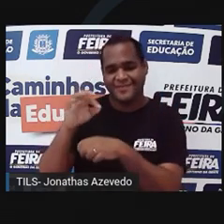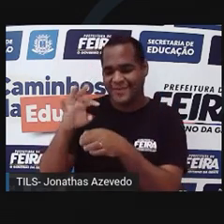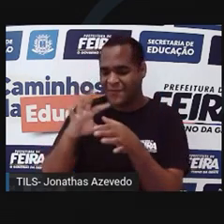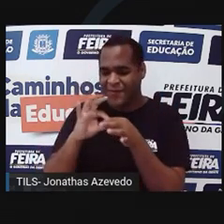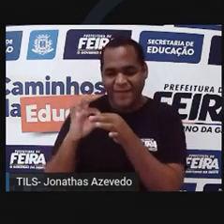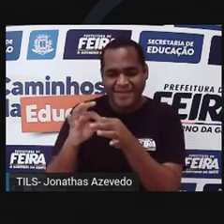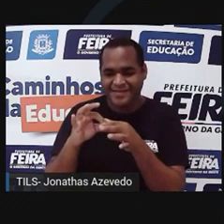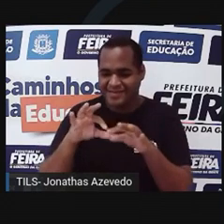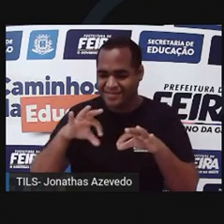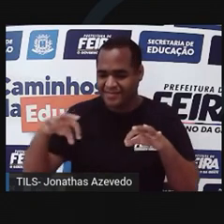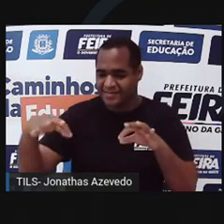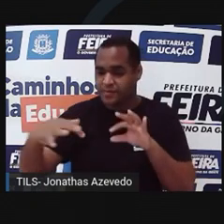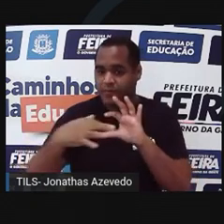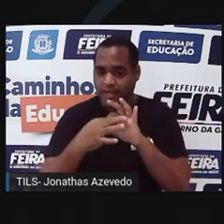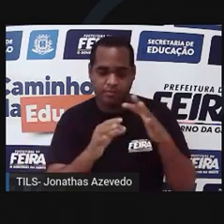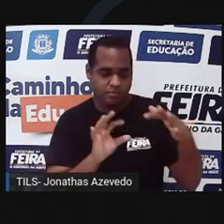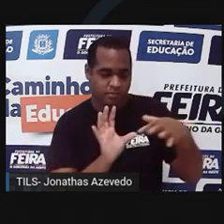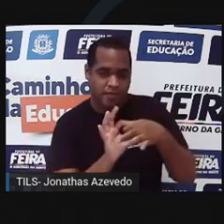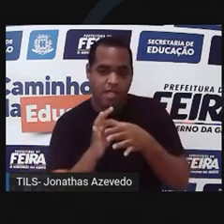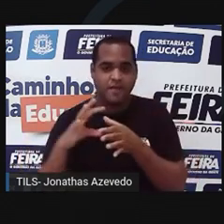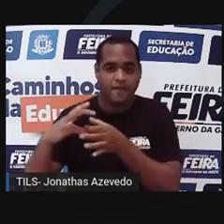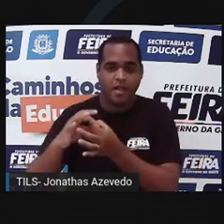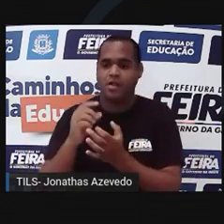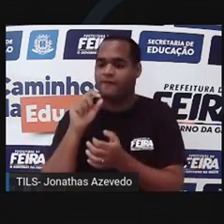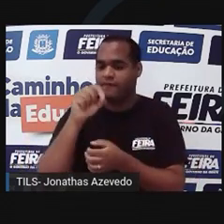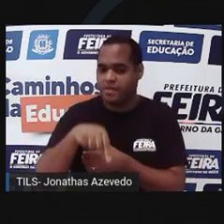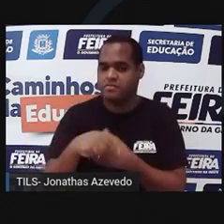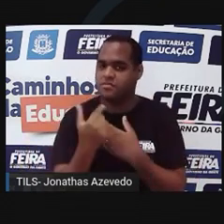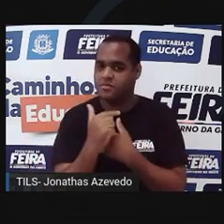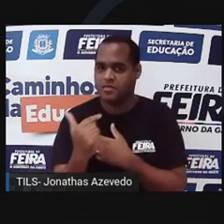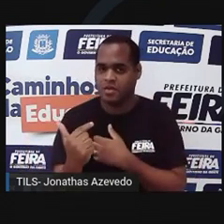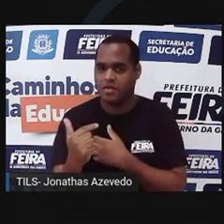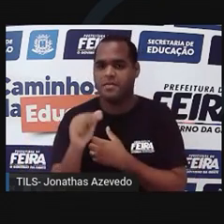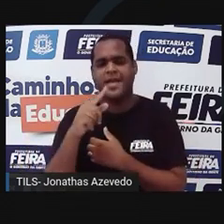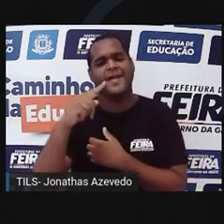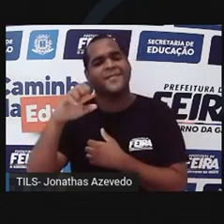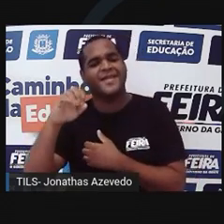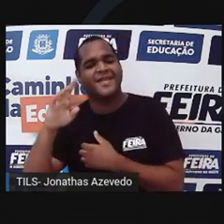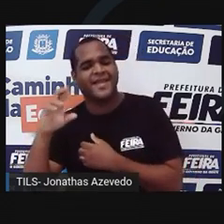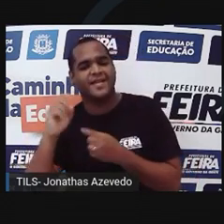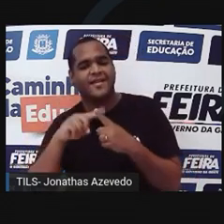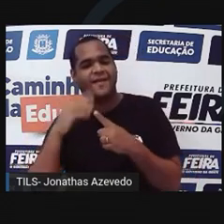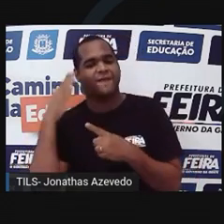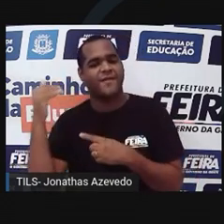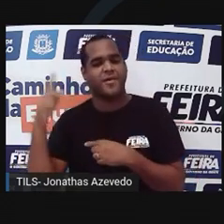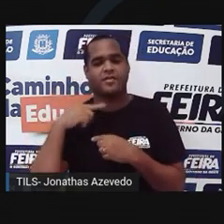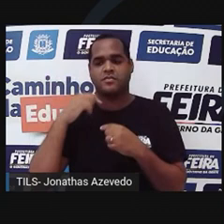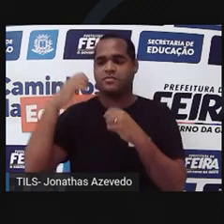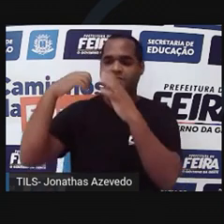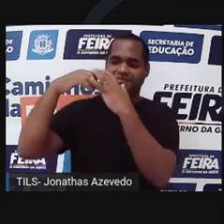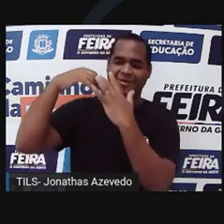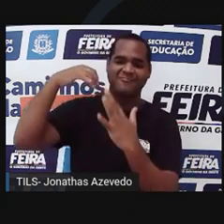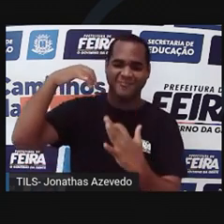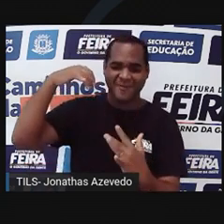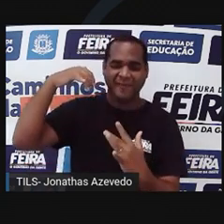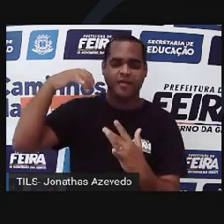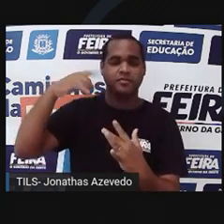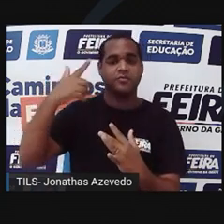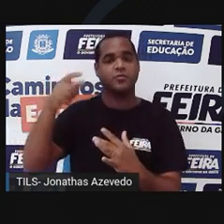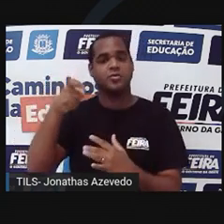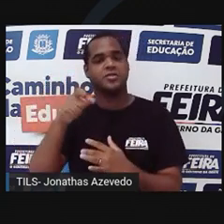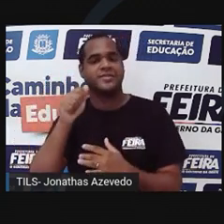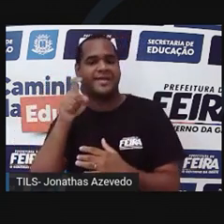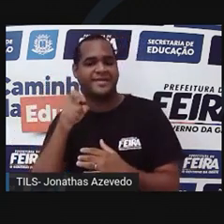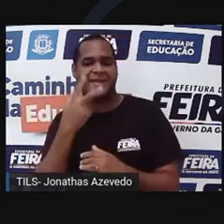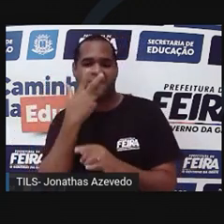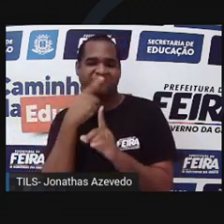seja, elas são plantas vasculares sem semente. Embora as pteridófitas mais famosas sejam as samambaias, existem alguns xaxins